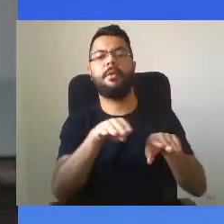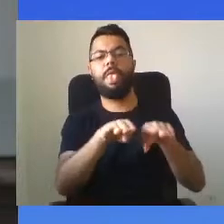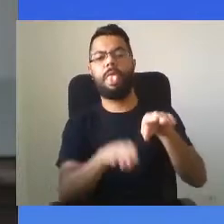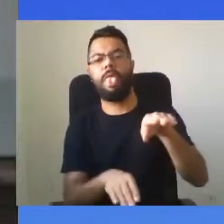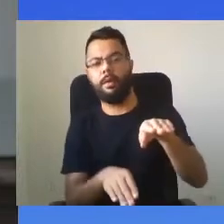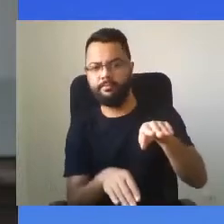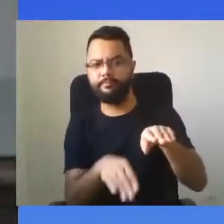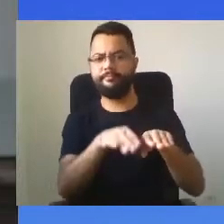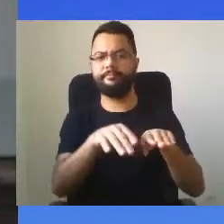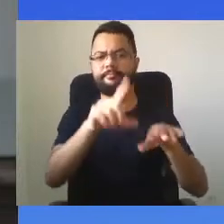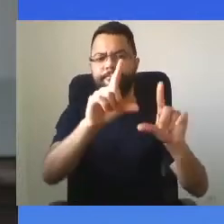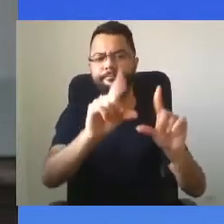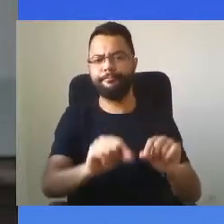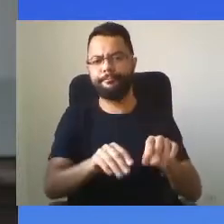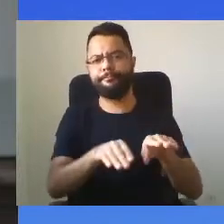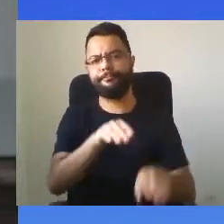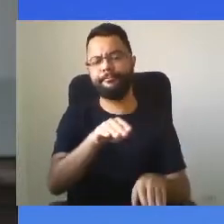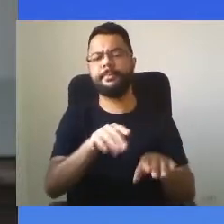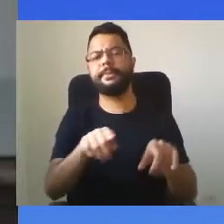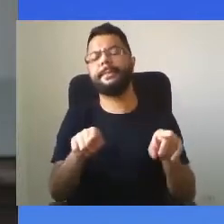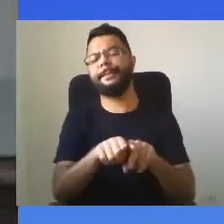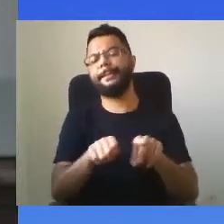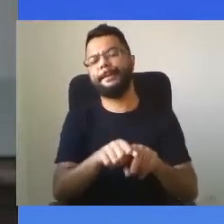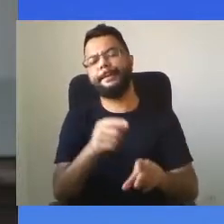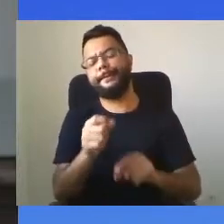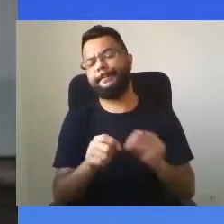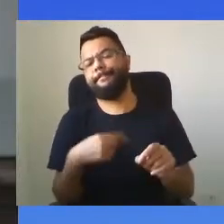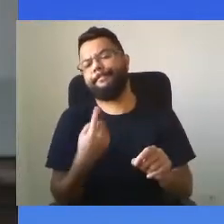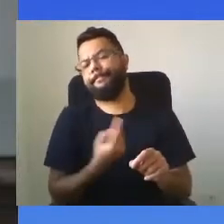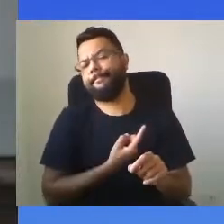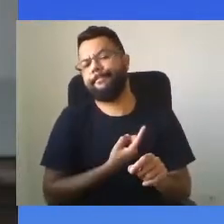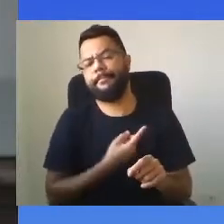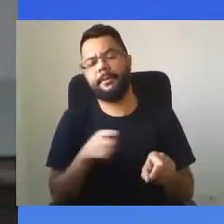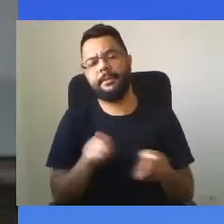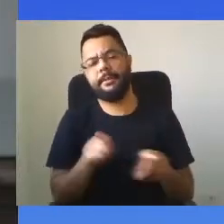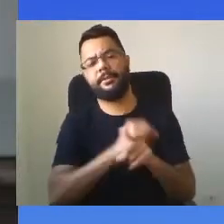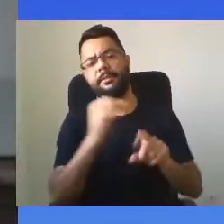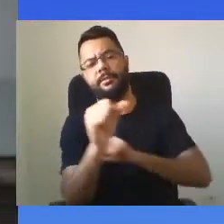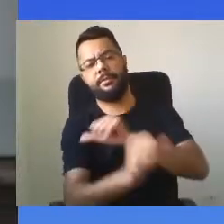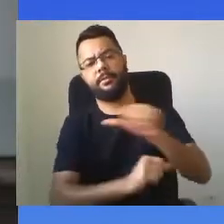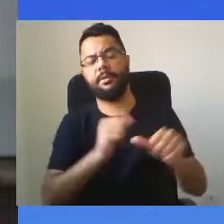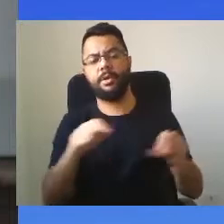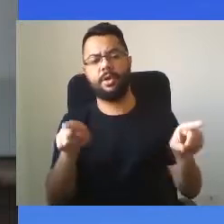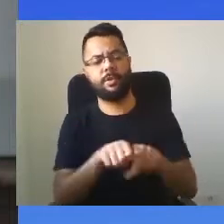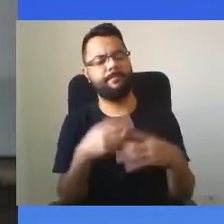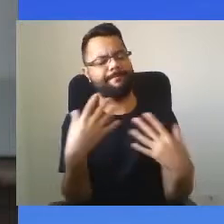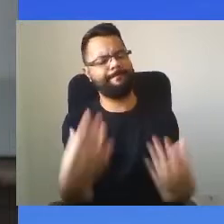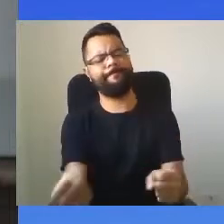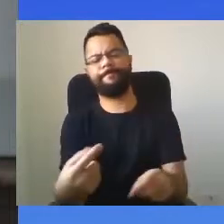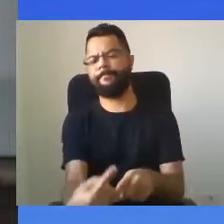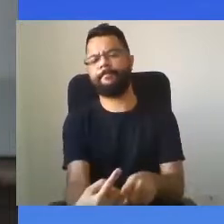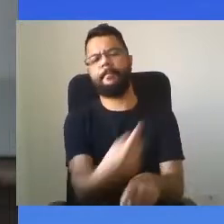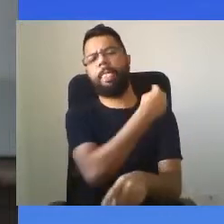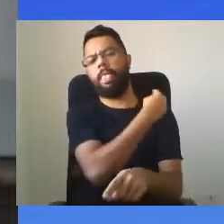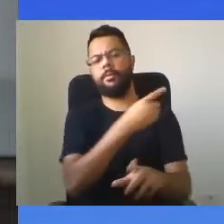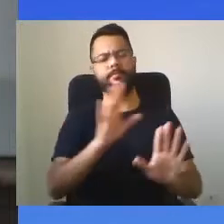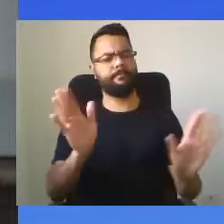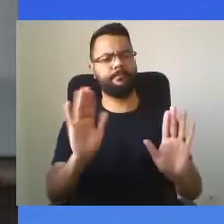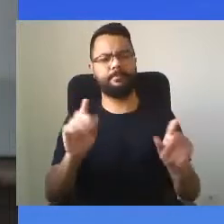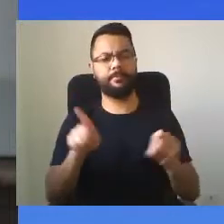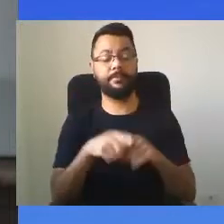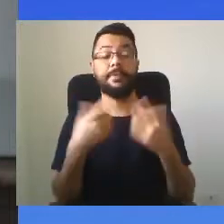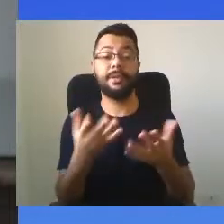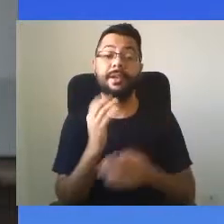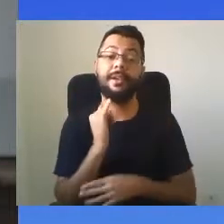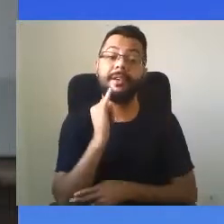nos transformando na sociedade de futuro que não aceitará retrocesso. Quero dizer ainda